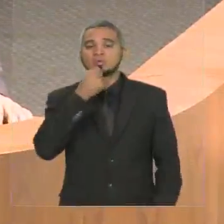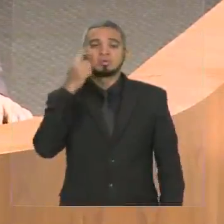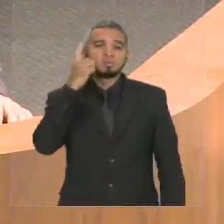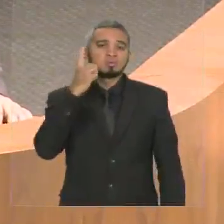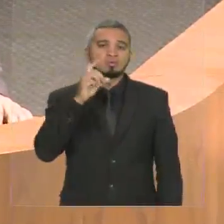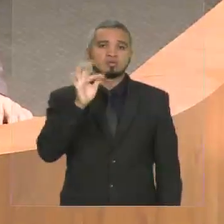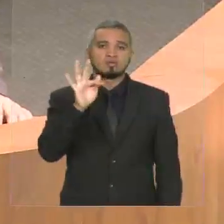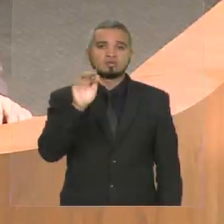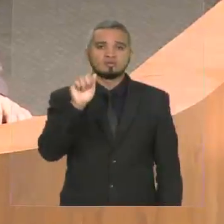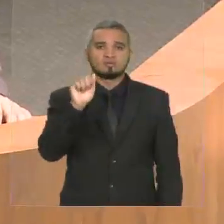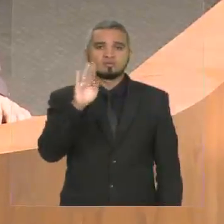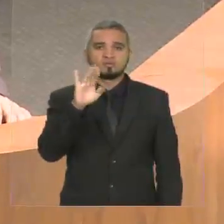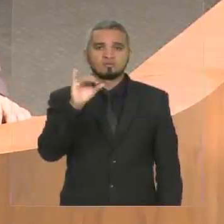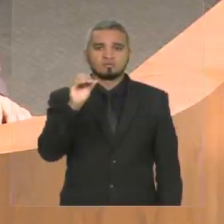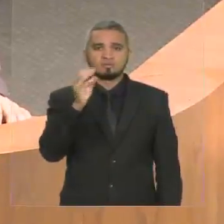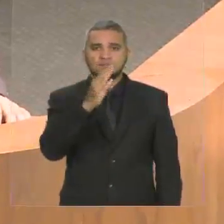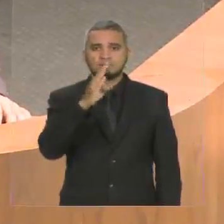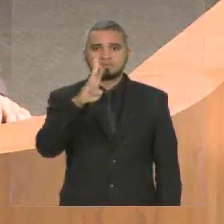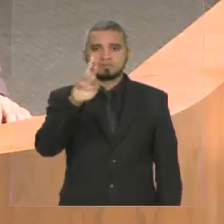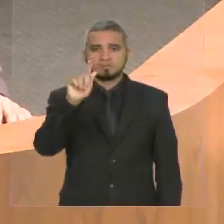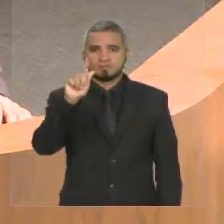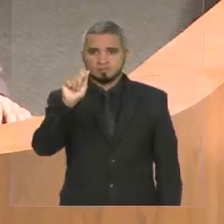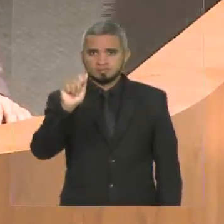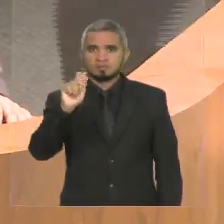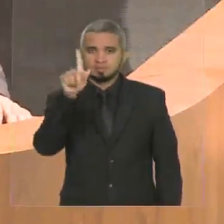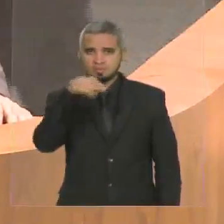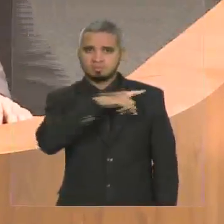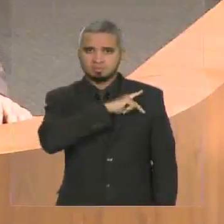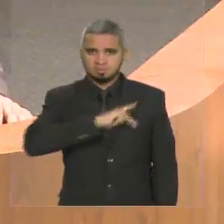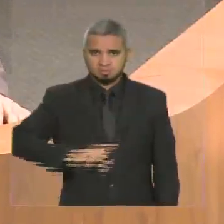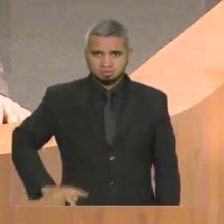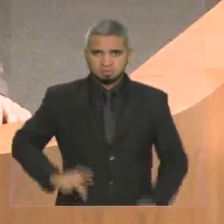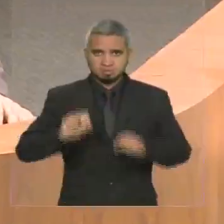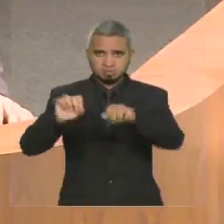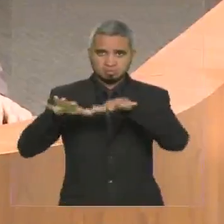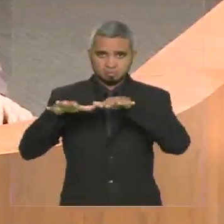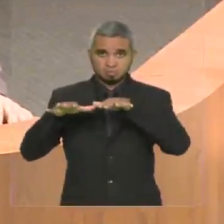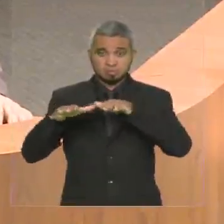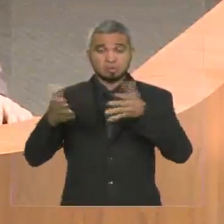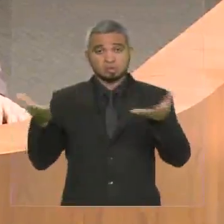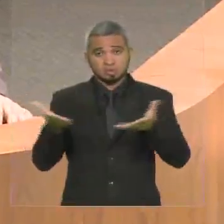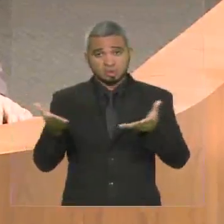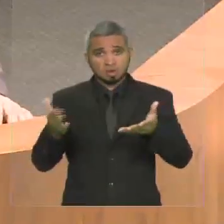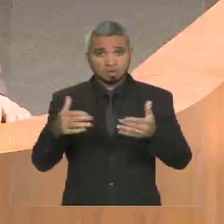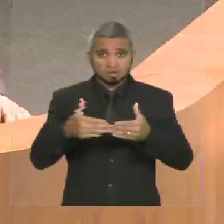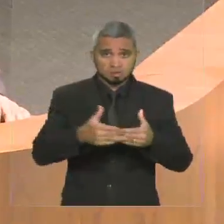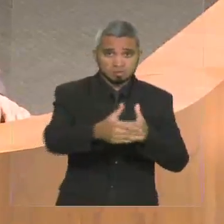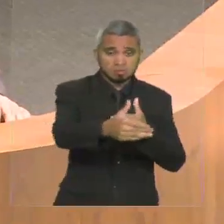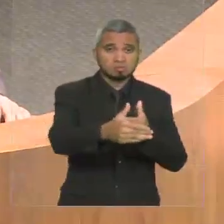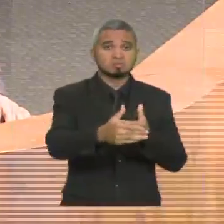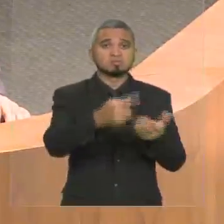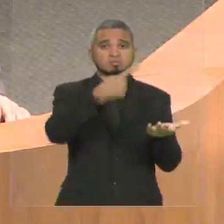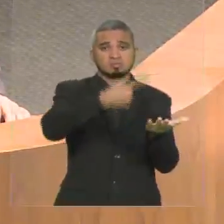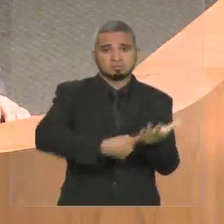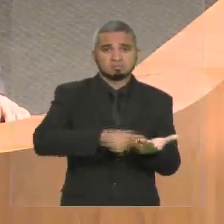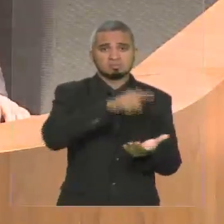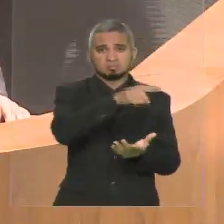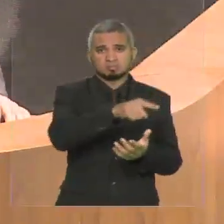lá, em Pindaré Mirim, onde será apresentado o projeto à comunidade. A obra já está em andamento.